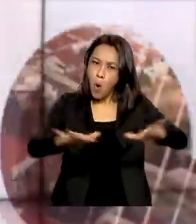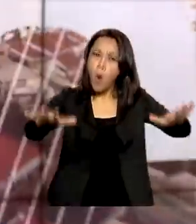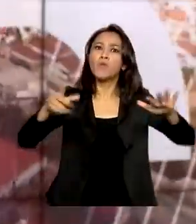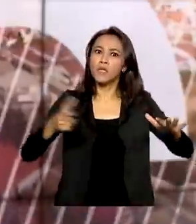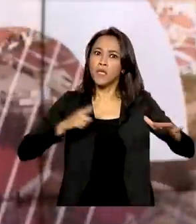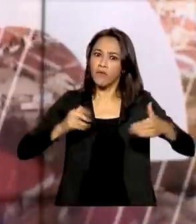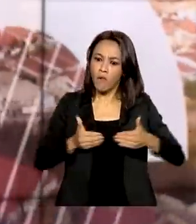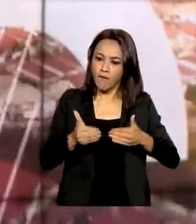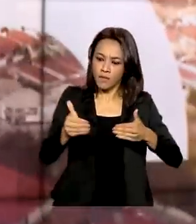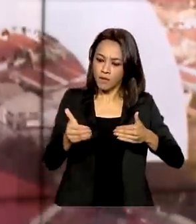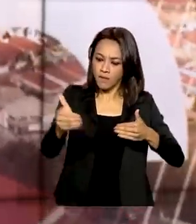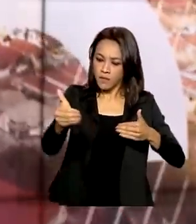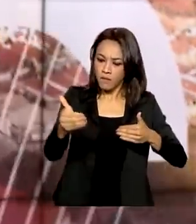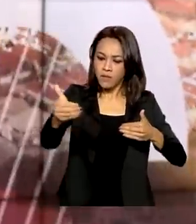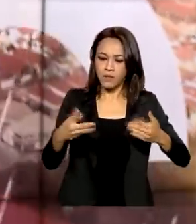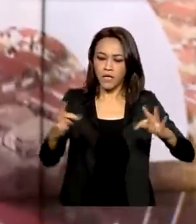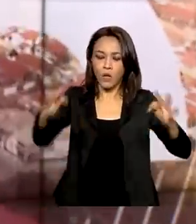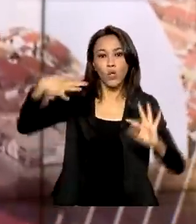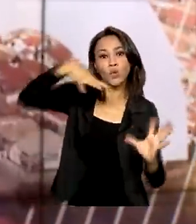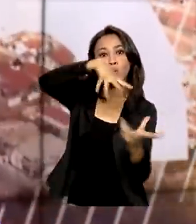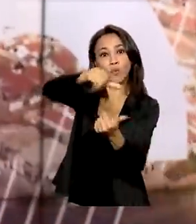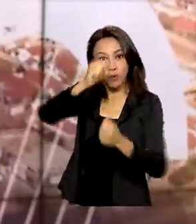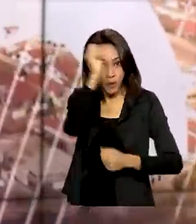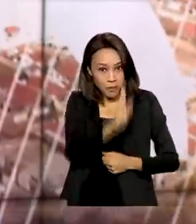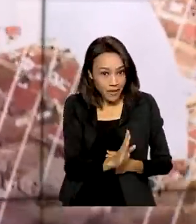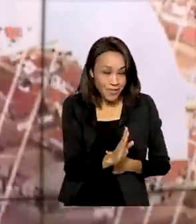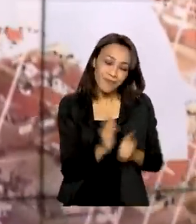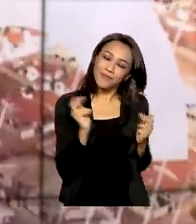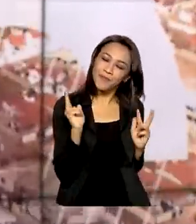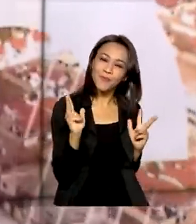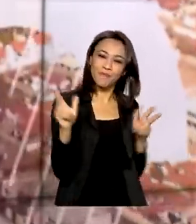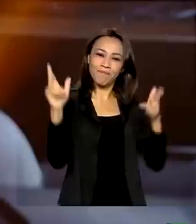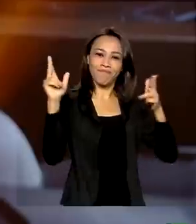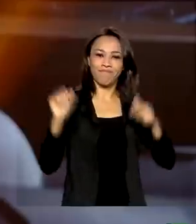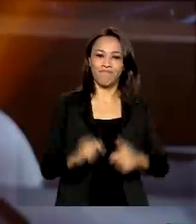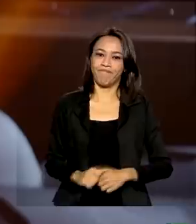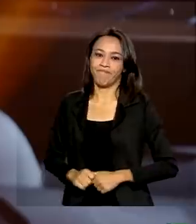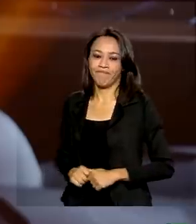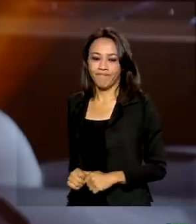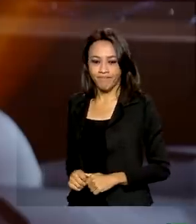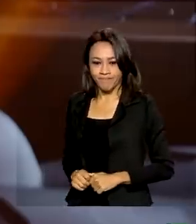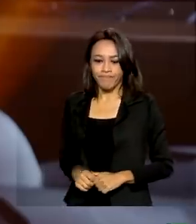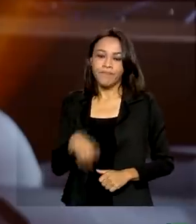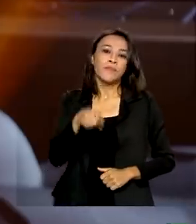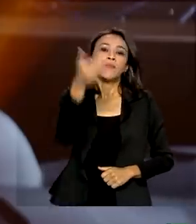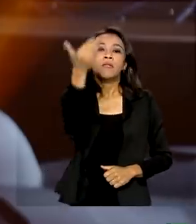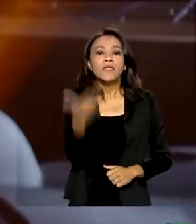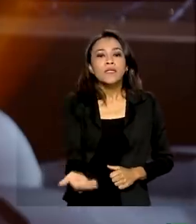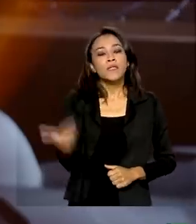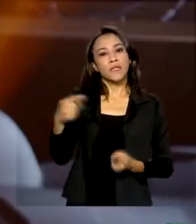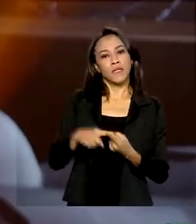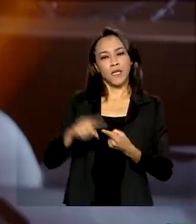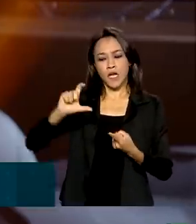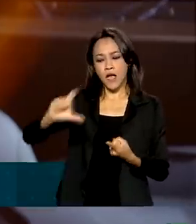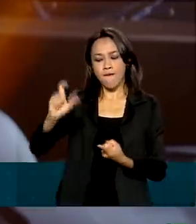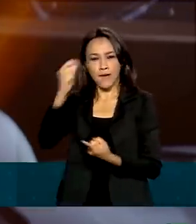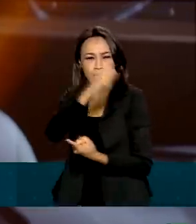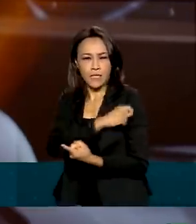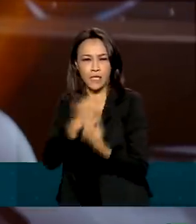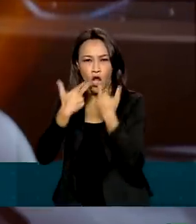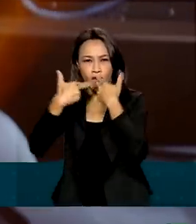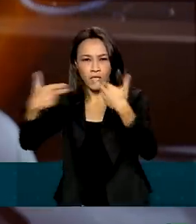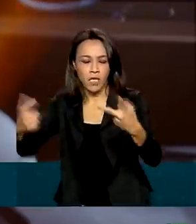tecnológico em todo o mundo e que no Brasil não foi diferente. Inovação em vacinas, em fontes energéticas,